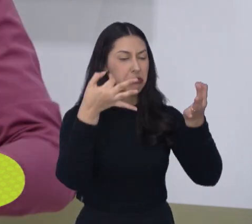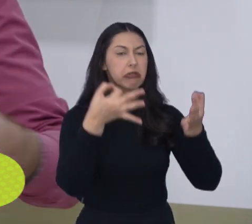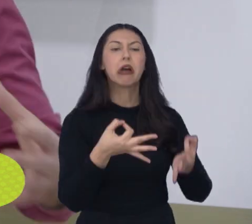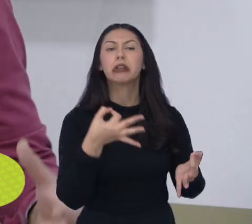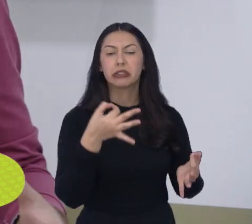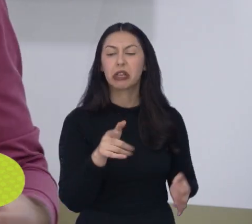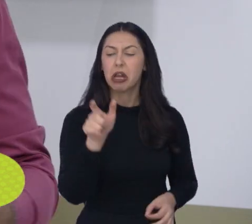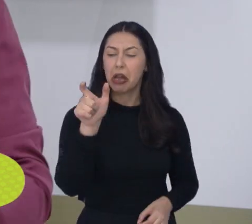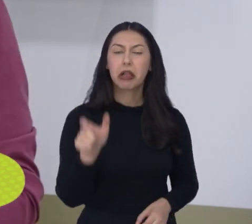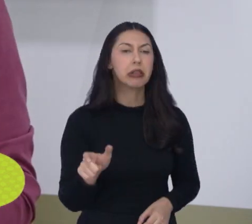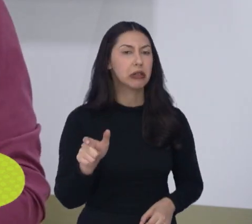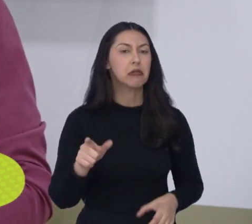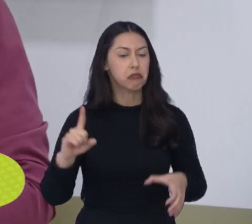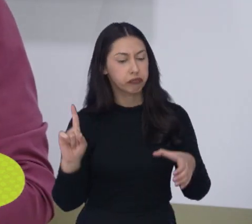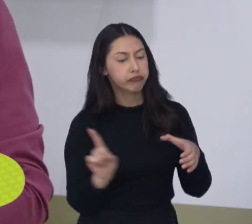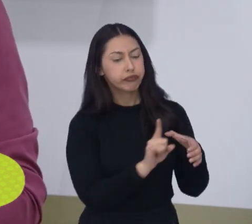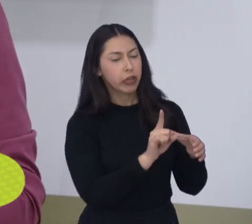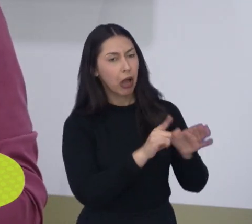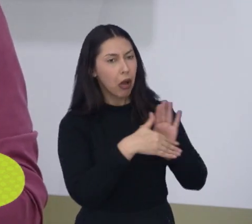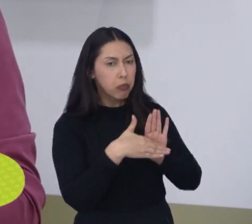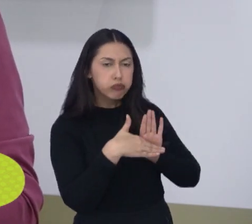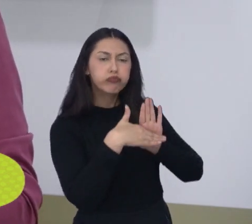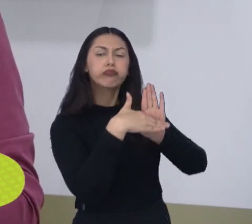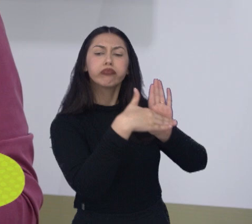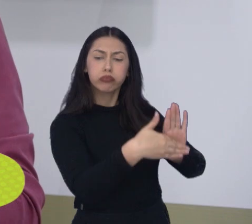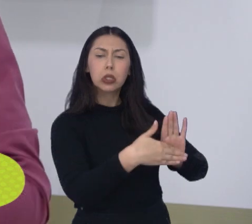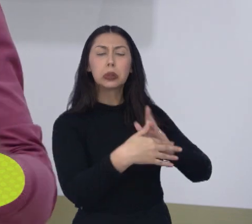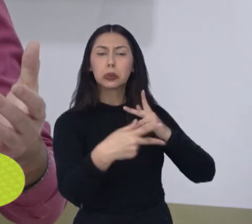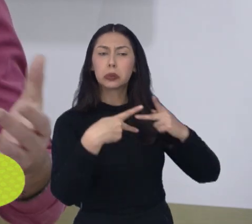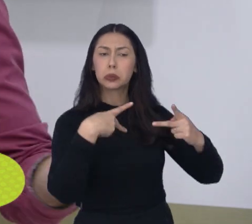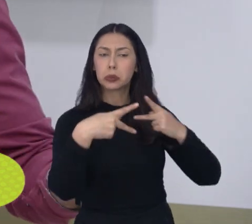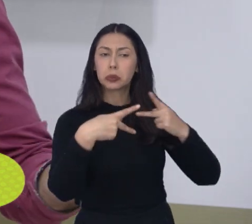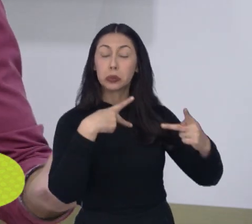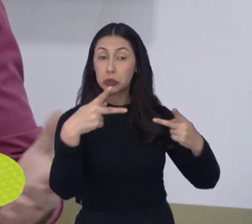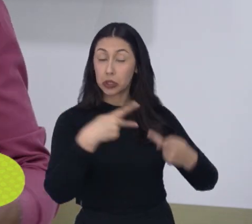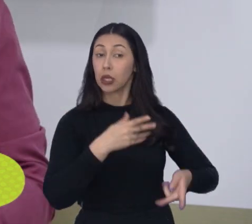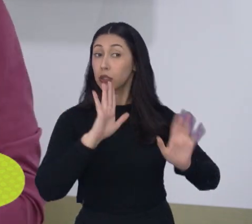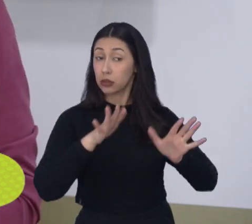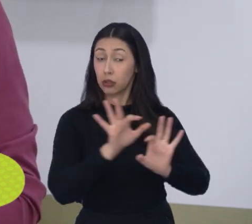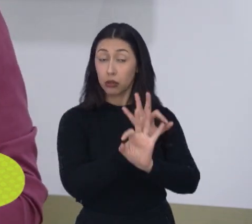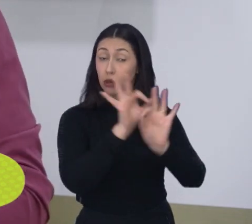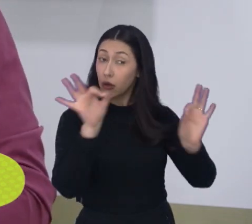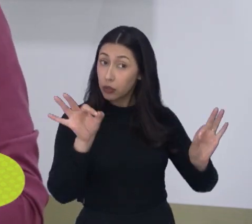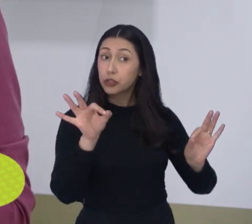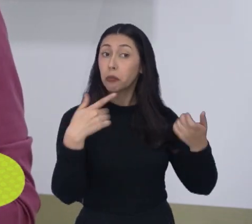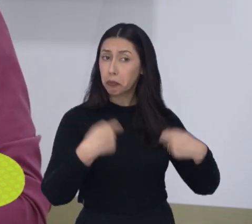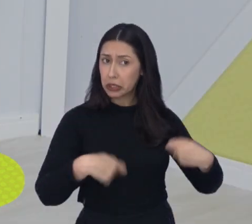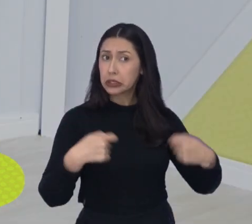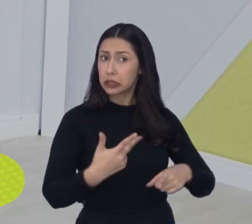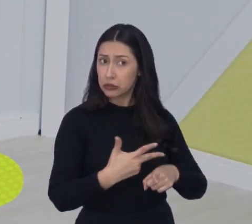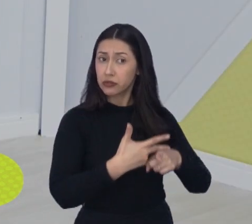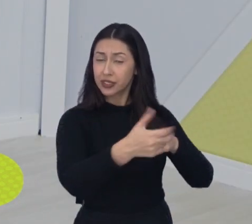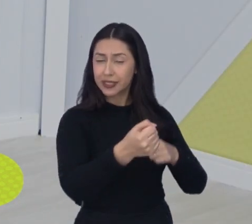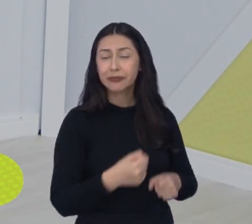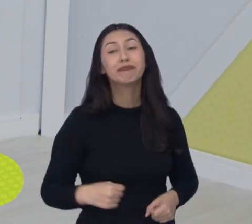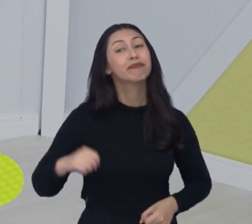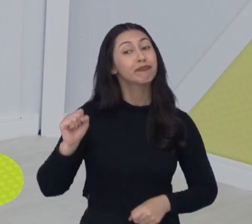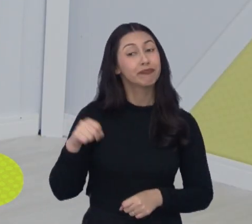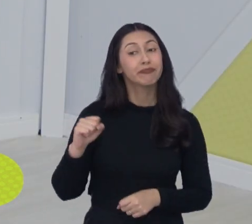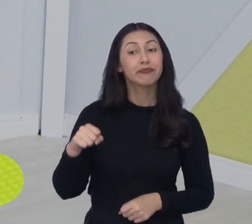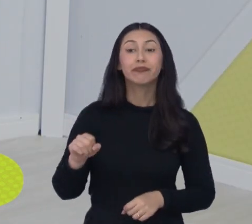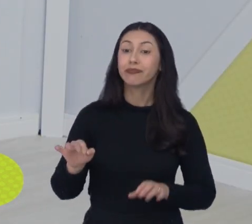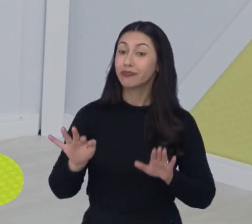é um repertório a mais aí técnico-ofensivo para o time do São José, que está bem na Liga Nacional, precisa ganhar mesmo. Muito bem. Agora,